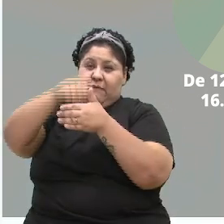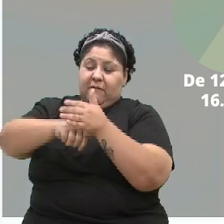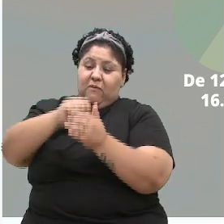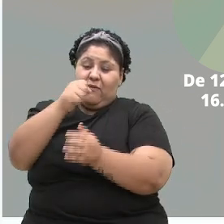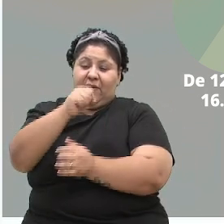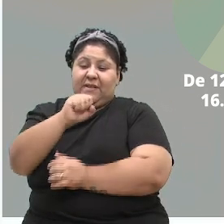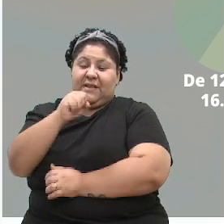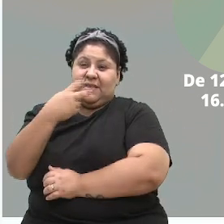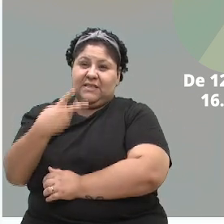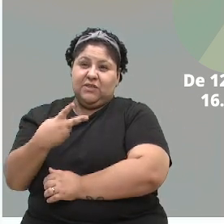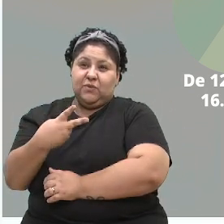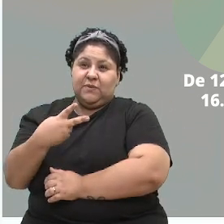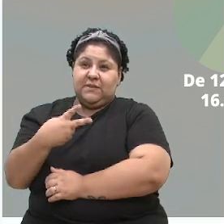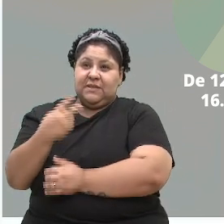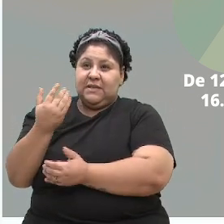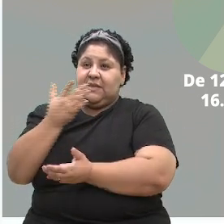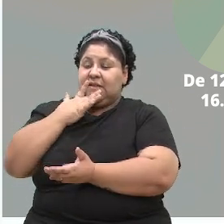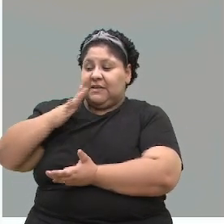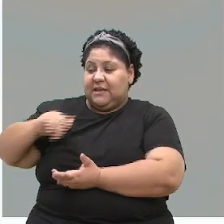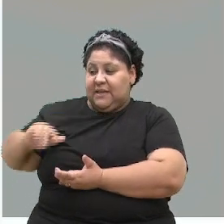e adolescentes.